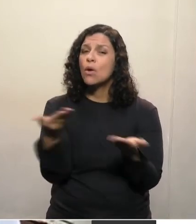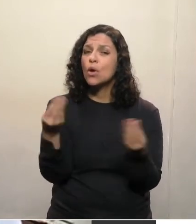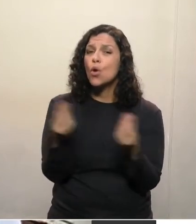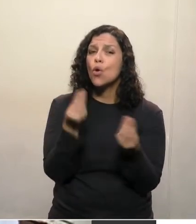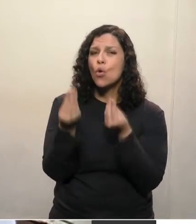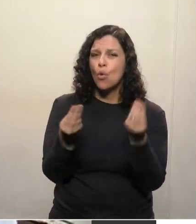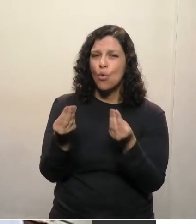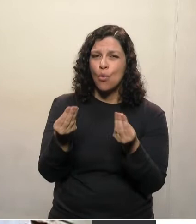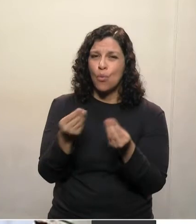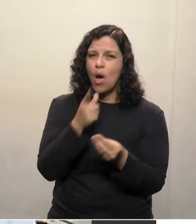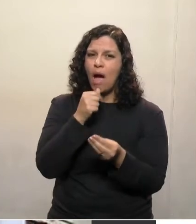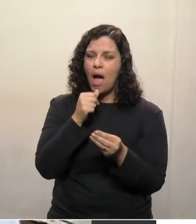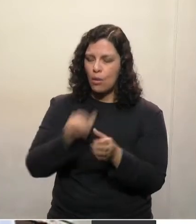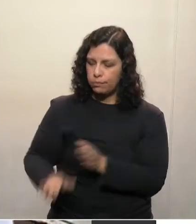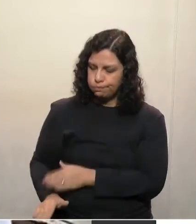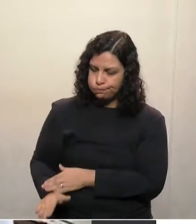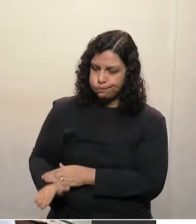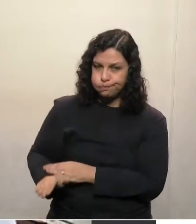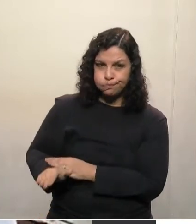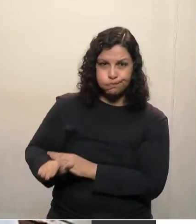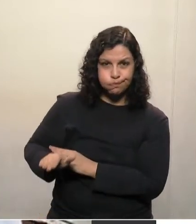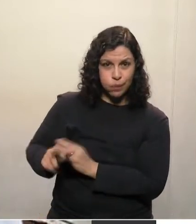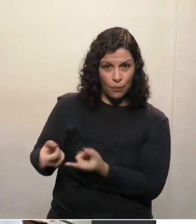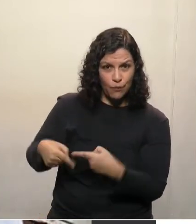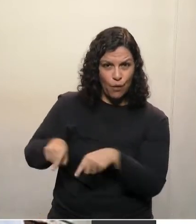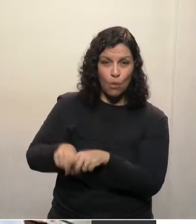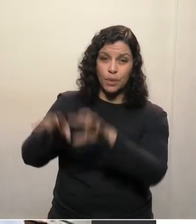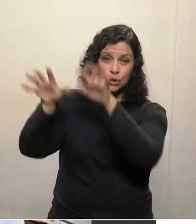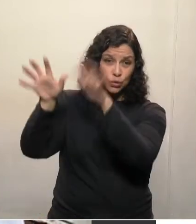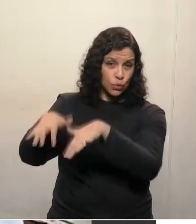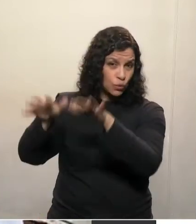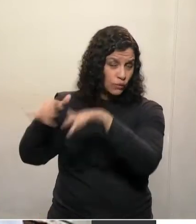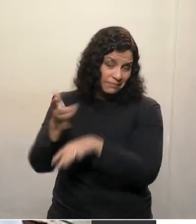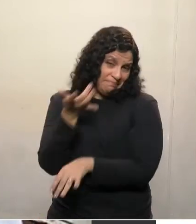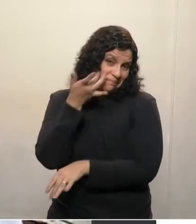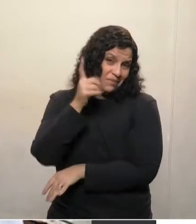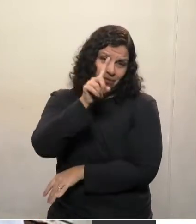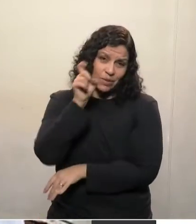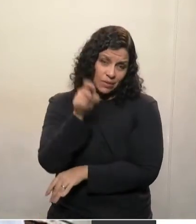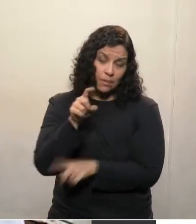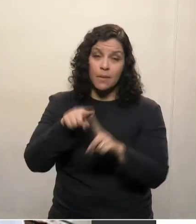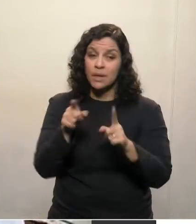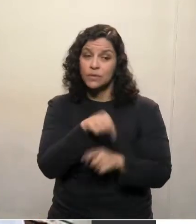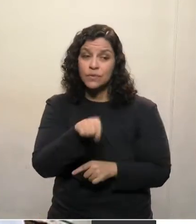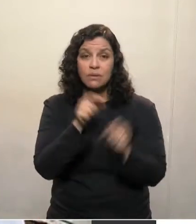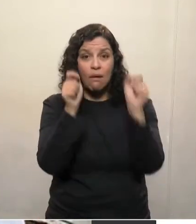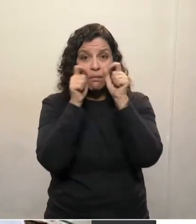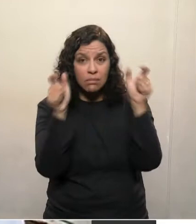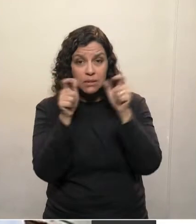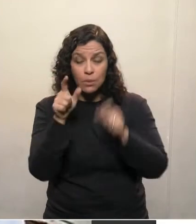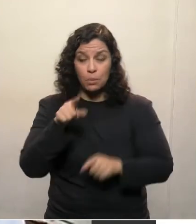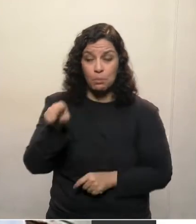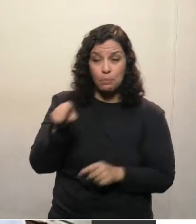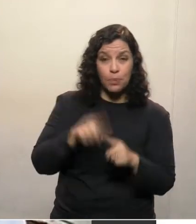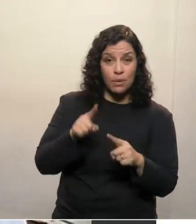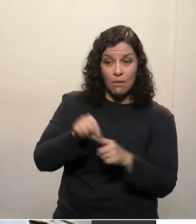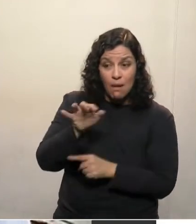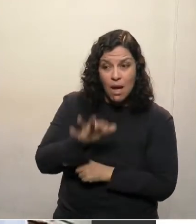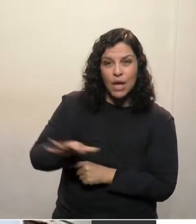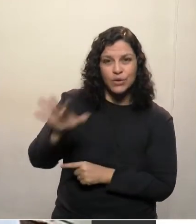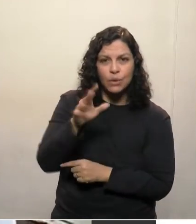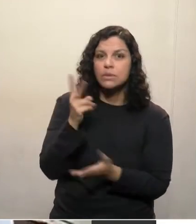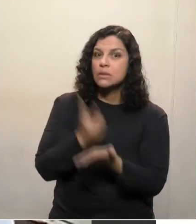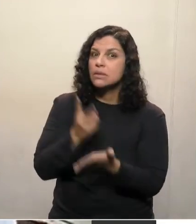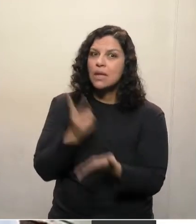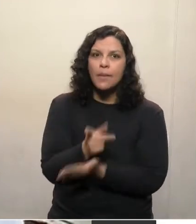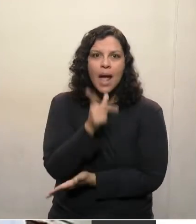dos reservatórios através de chuvas e tudo mais, mas eu gostaria de pedir a atenção, porque a nossa região sempre foi rica em